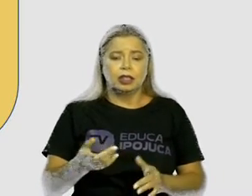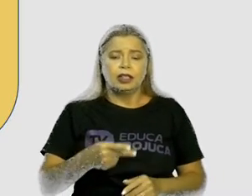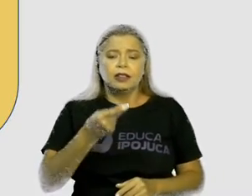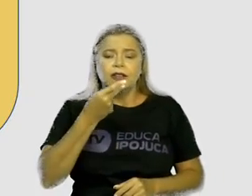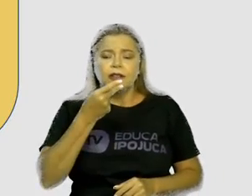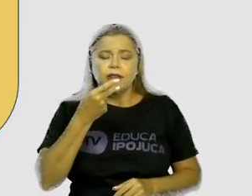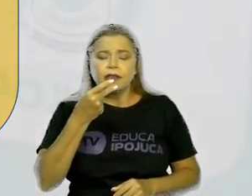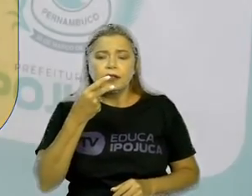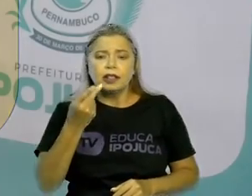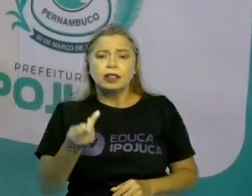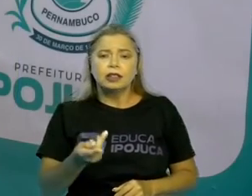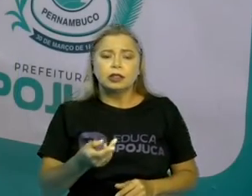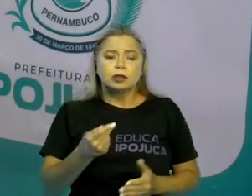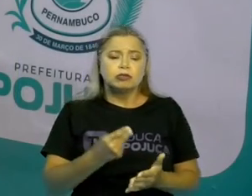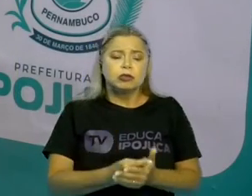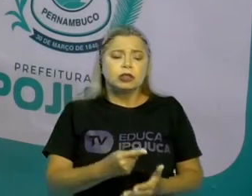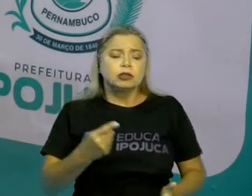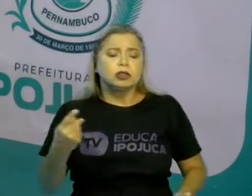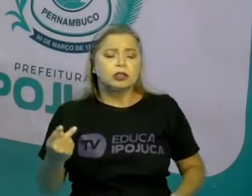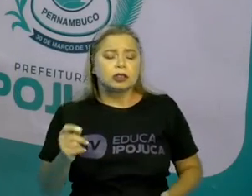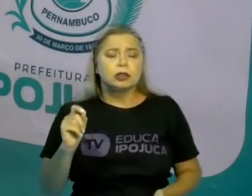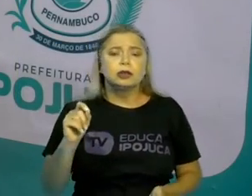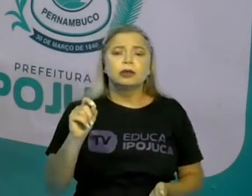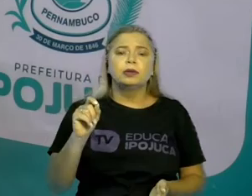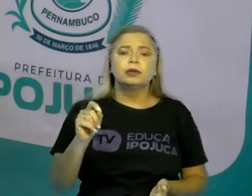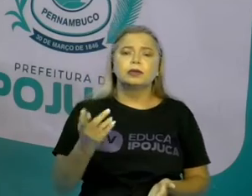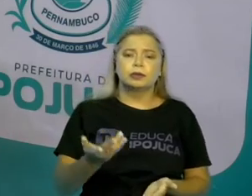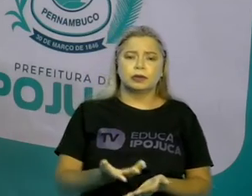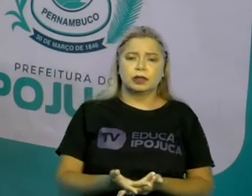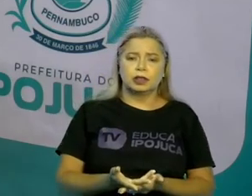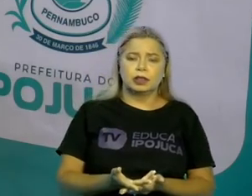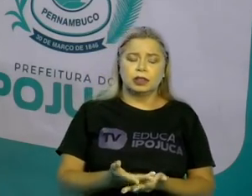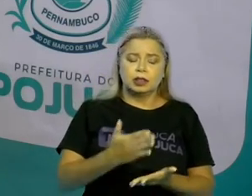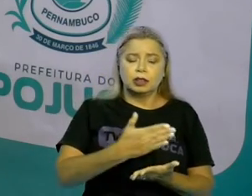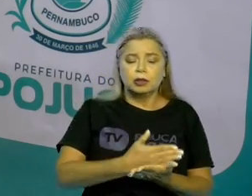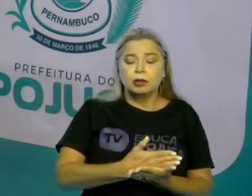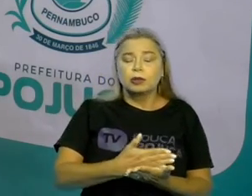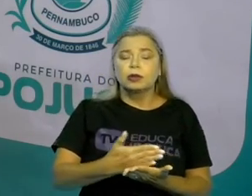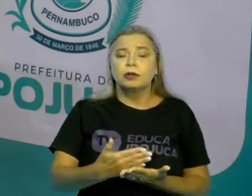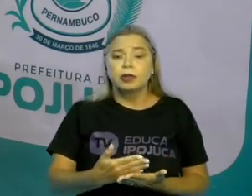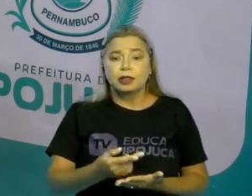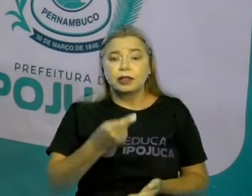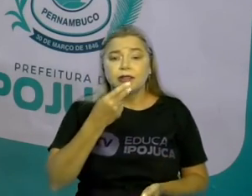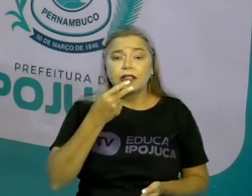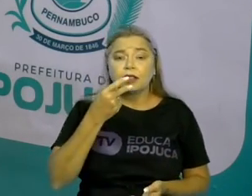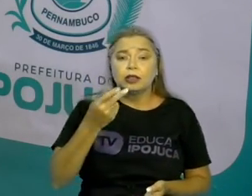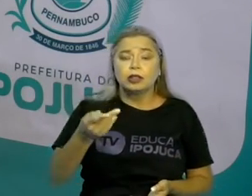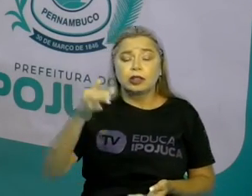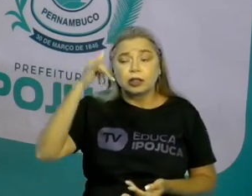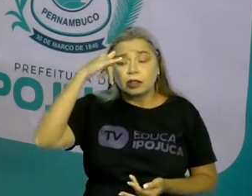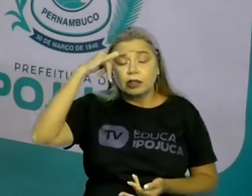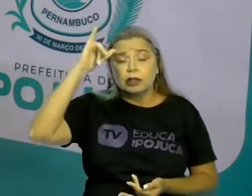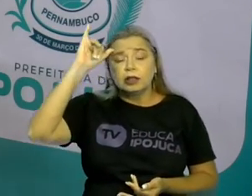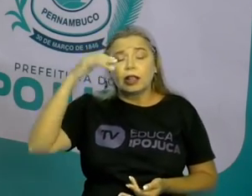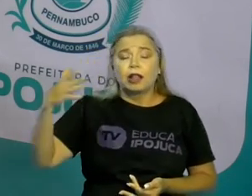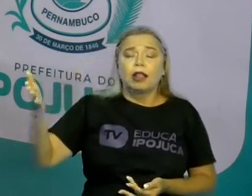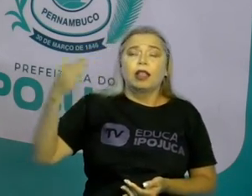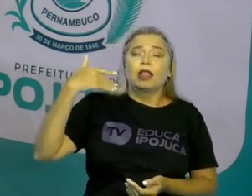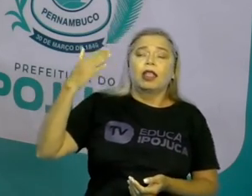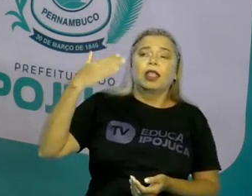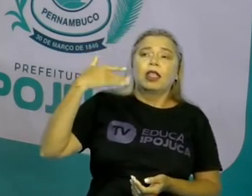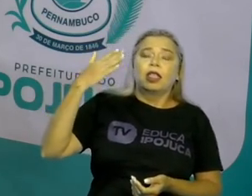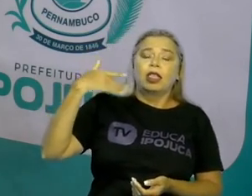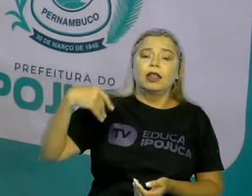história. Certo? Então, veja que inicialmente o boi está com calor, vai para debaixo do juazeiro,